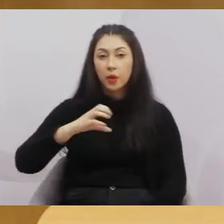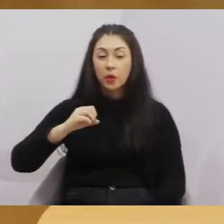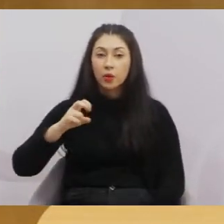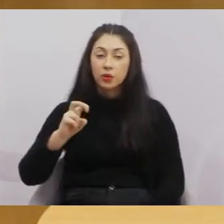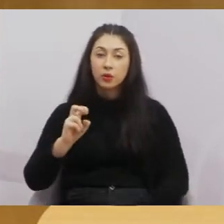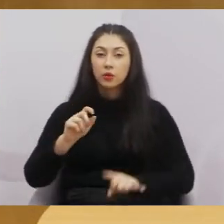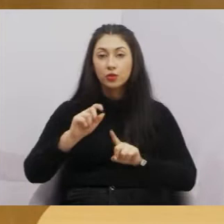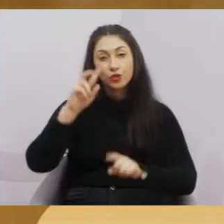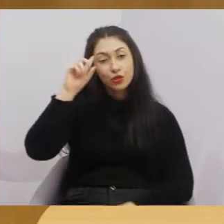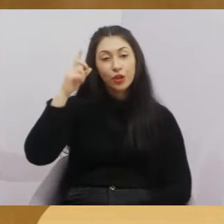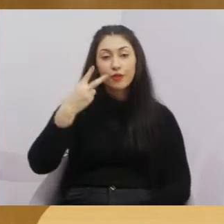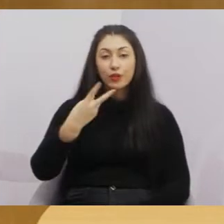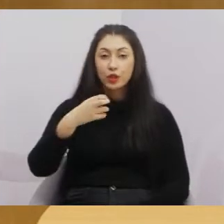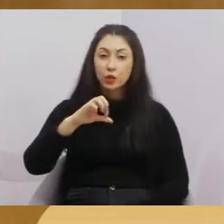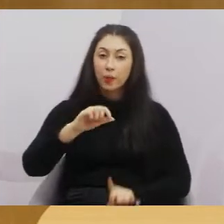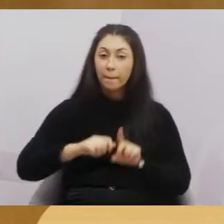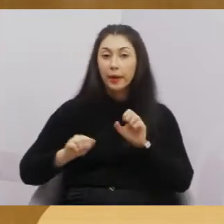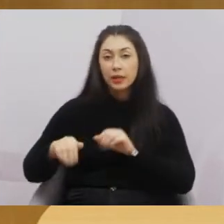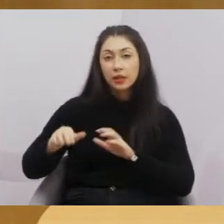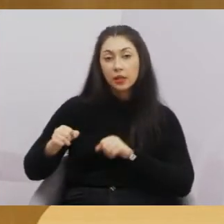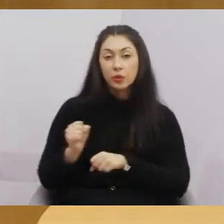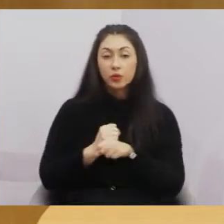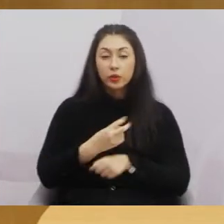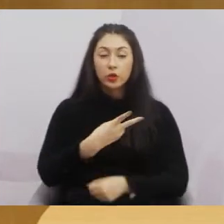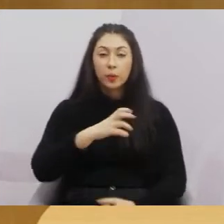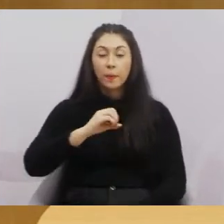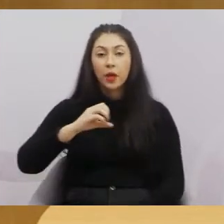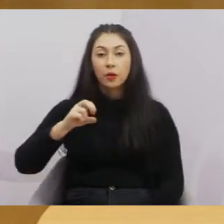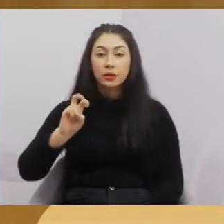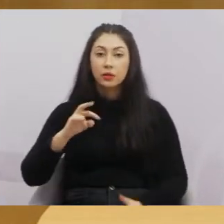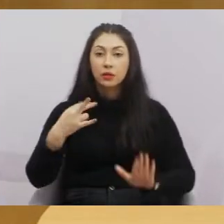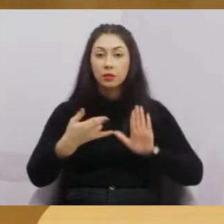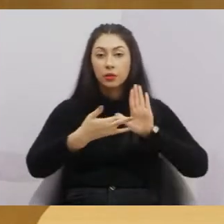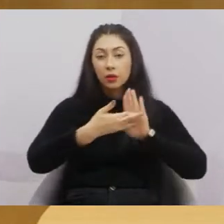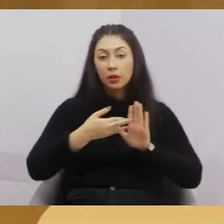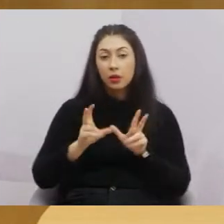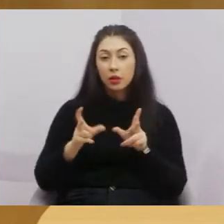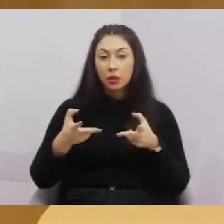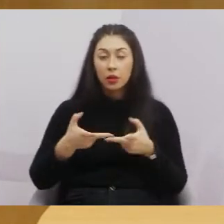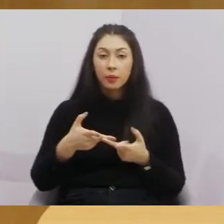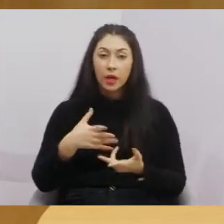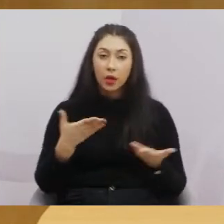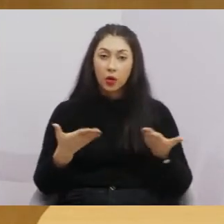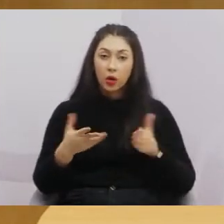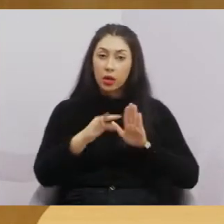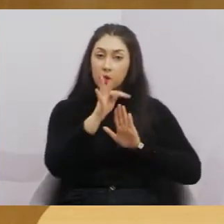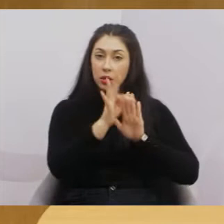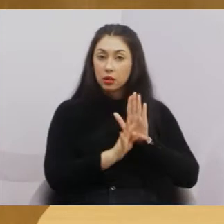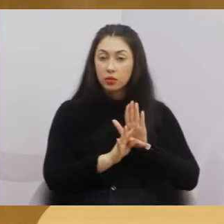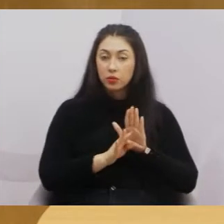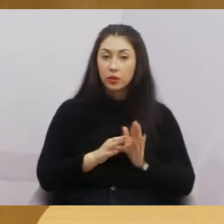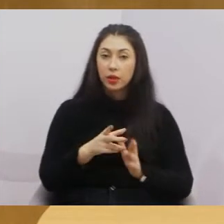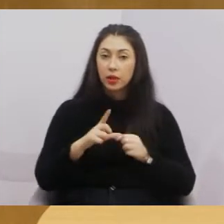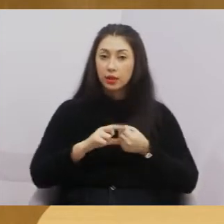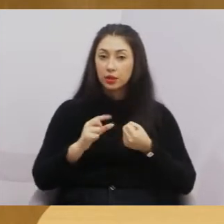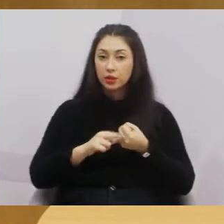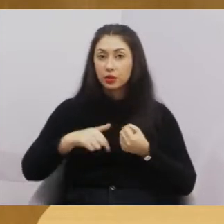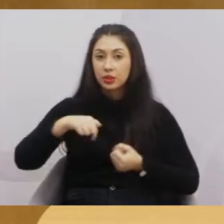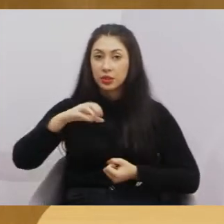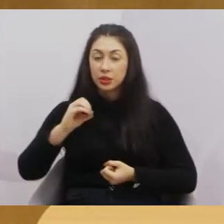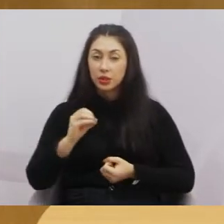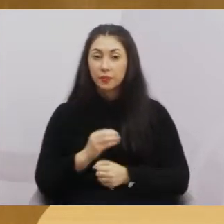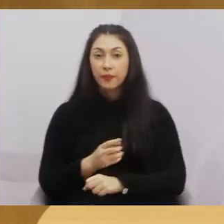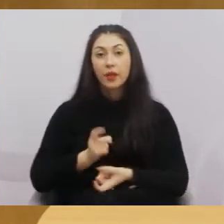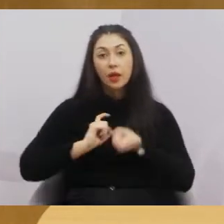de 2005, regimento interno da Câmara Municipal de Jacarei passa a ter a seguinte redação. Artigo 70. A sessão